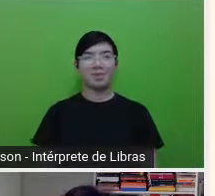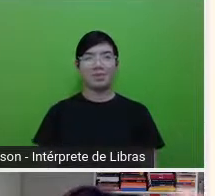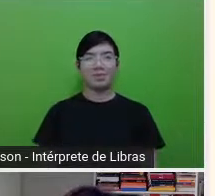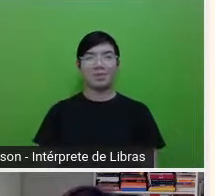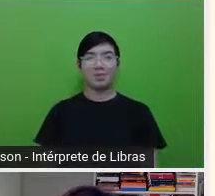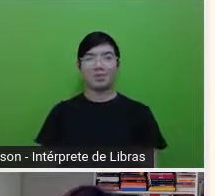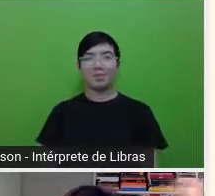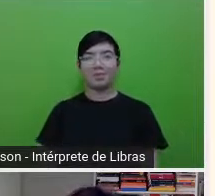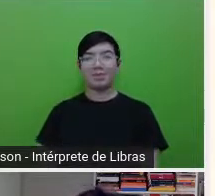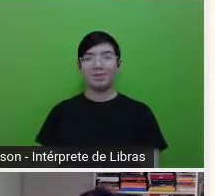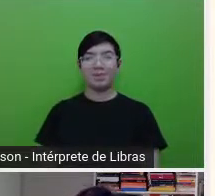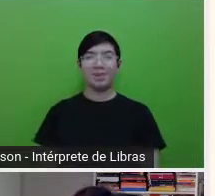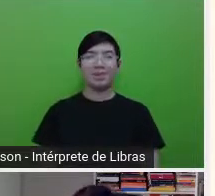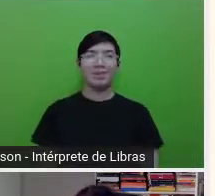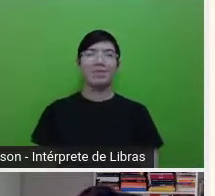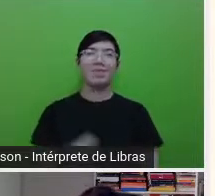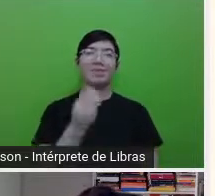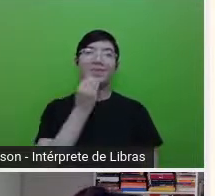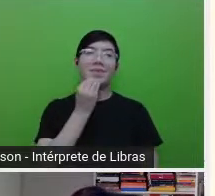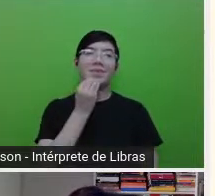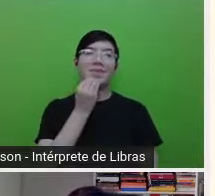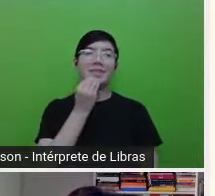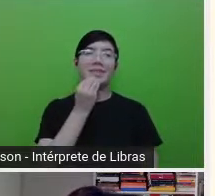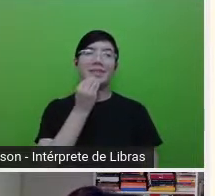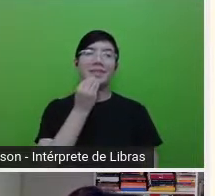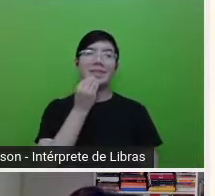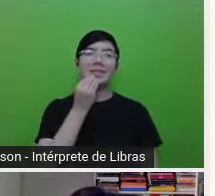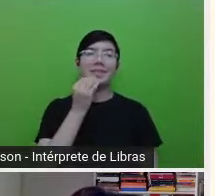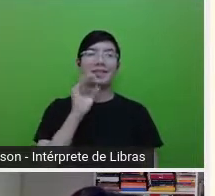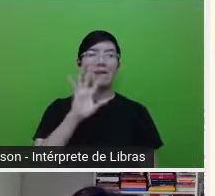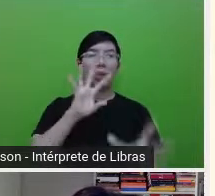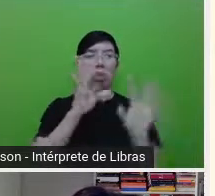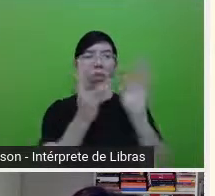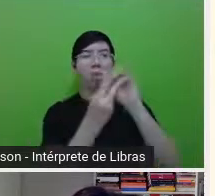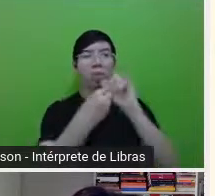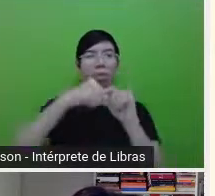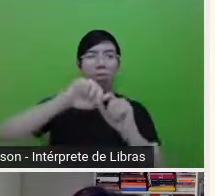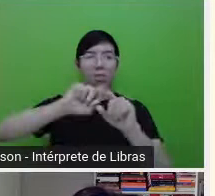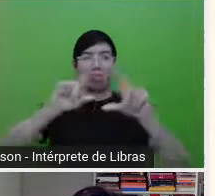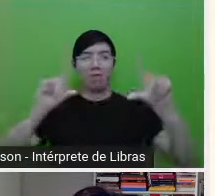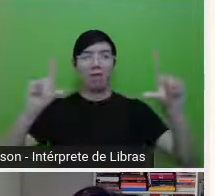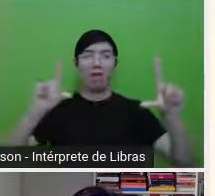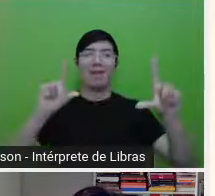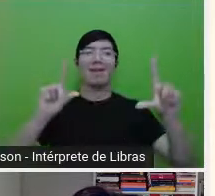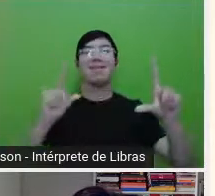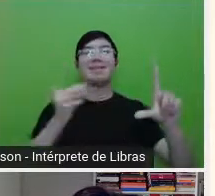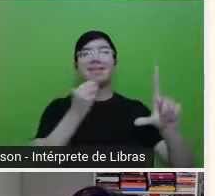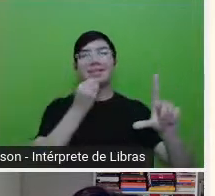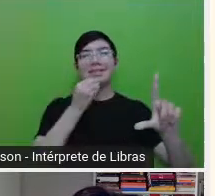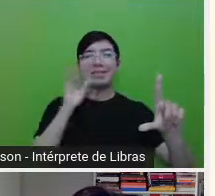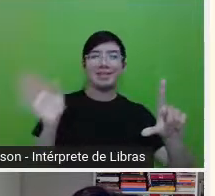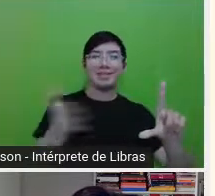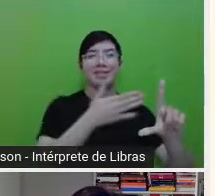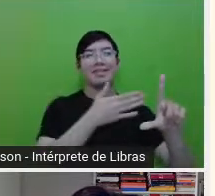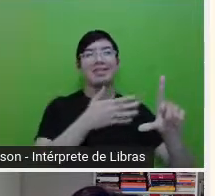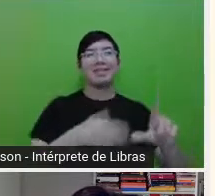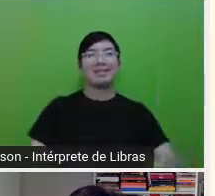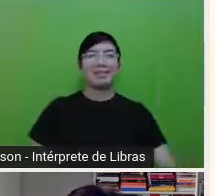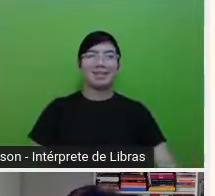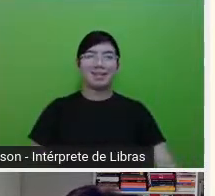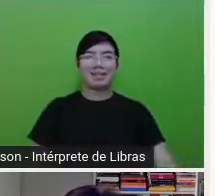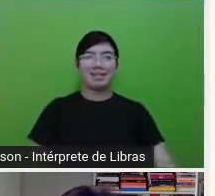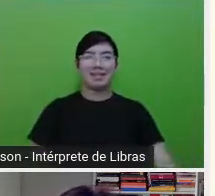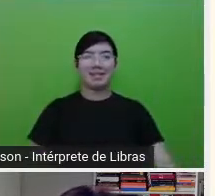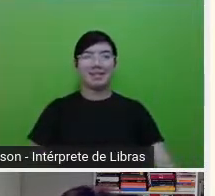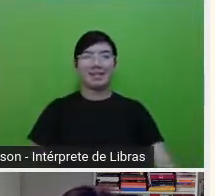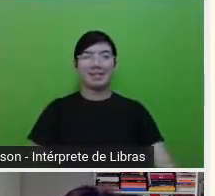A vê que tem uma vinheta, né? Entre um slide e outro. Os títulos são quase os plots dos livros, né?